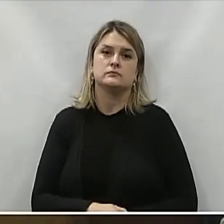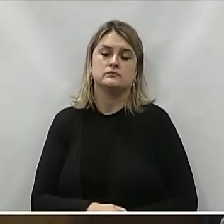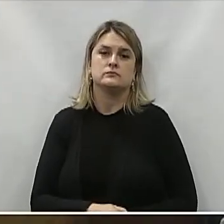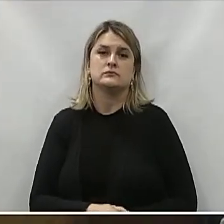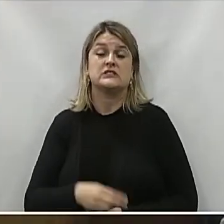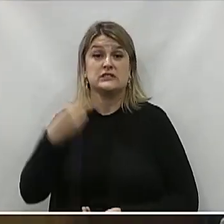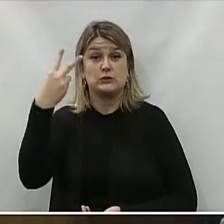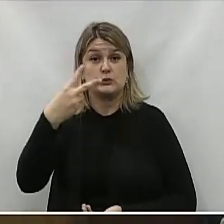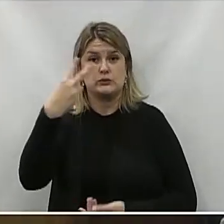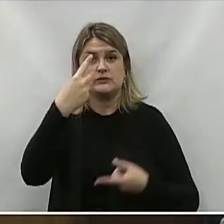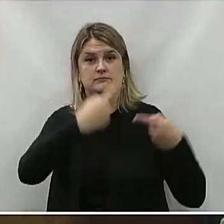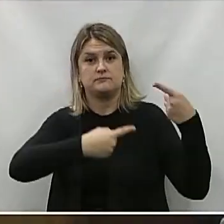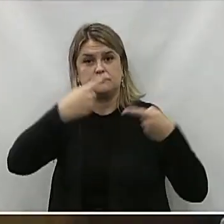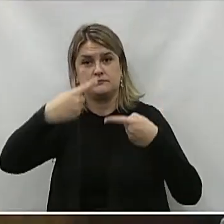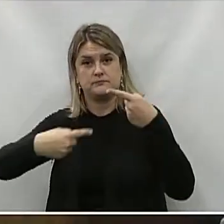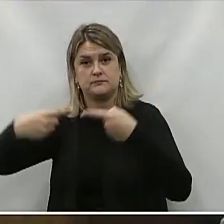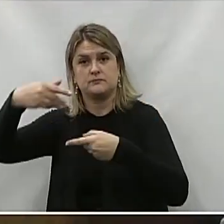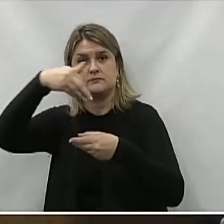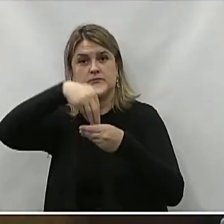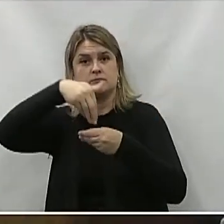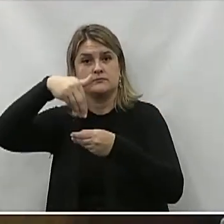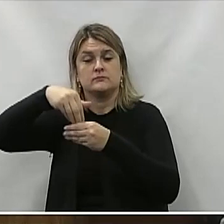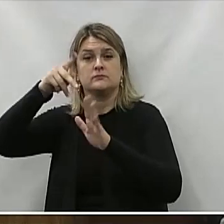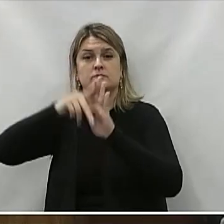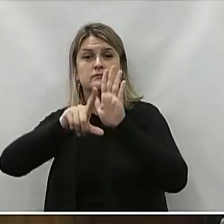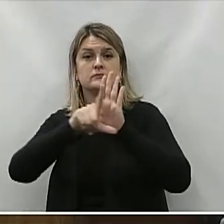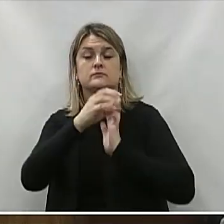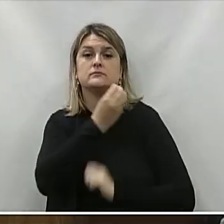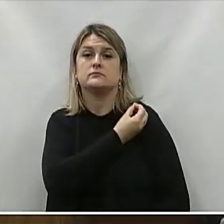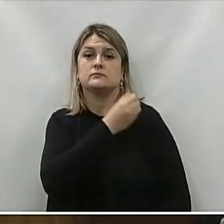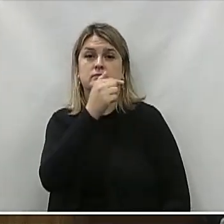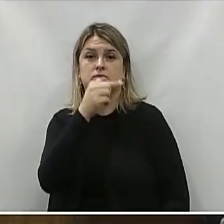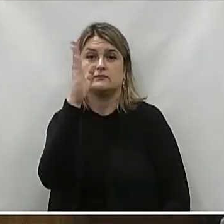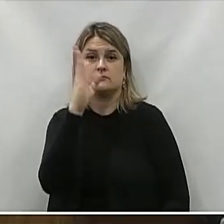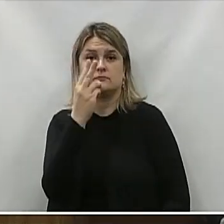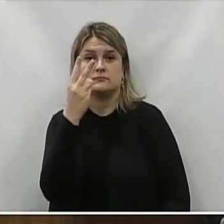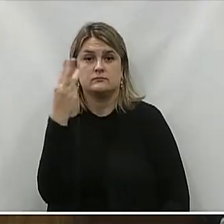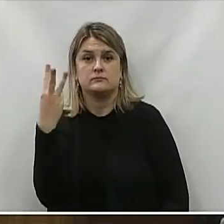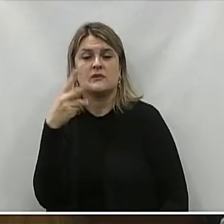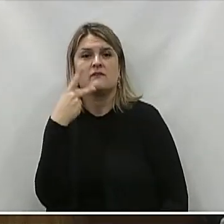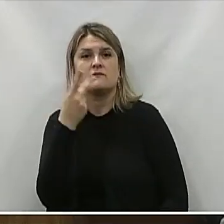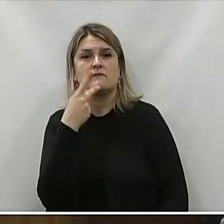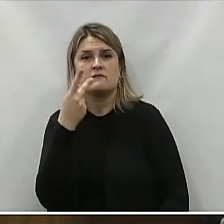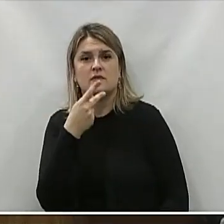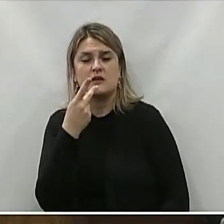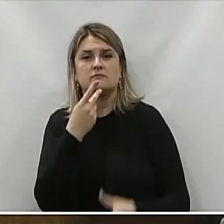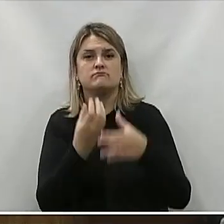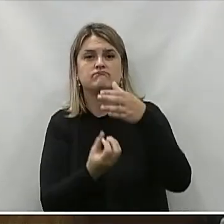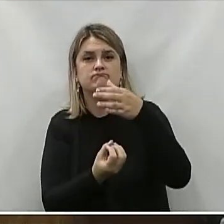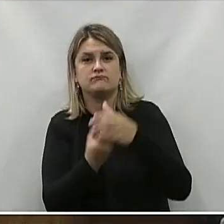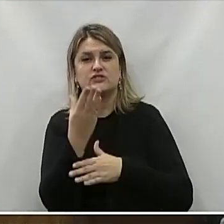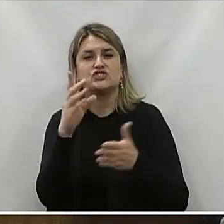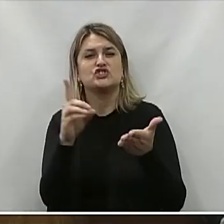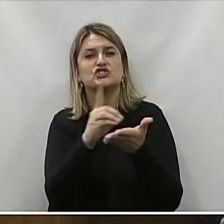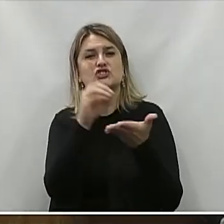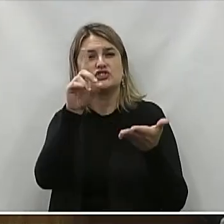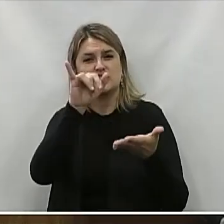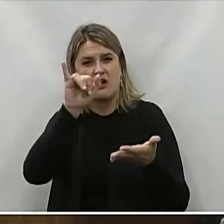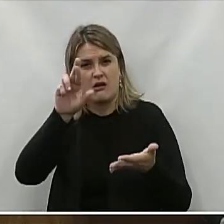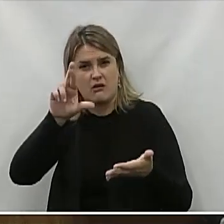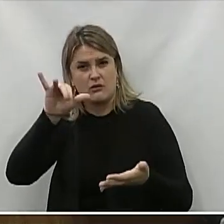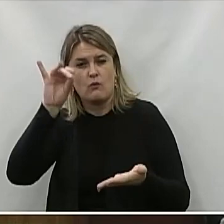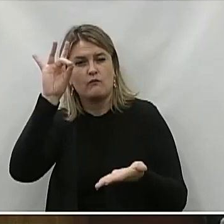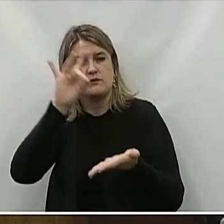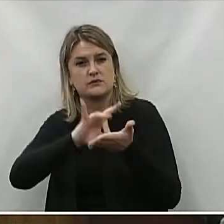Em segunda discussão Em votação Do projeto de lei ordinária Número 7 de 2023 Que dispõe Sobre a criação Do diário oficial Eletrônico